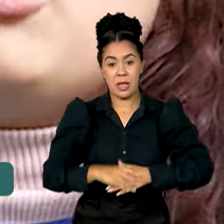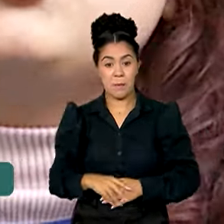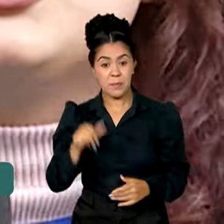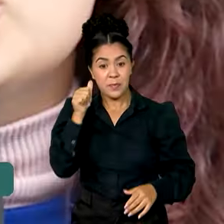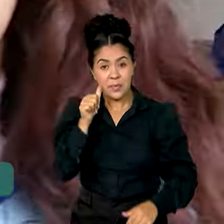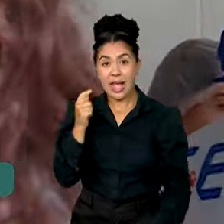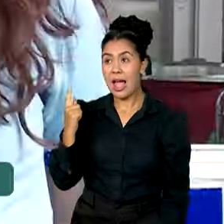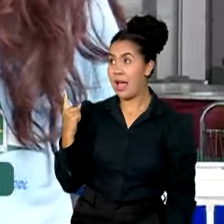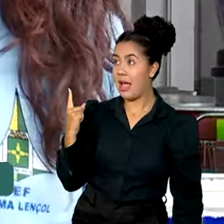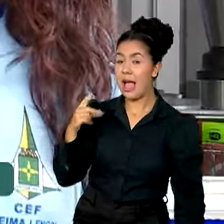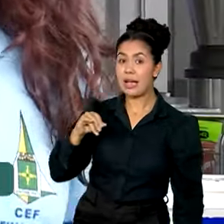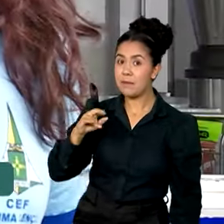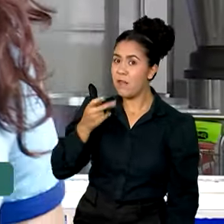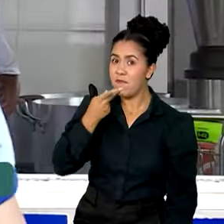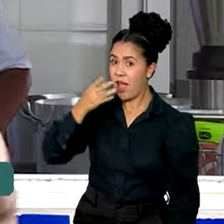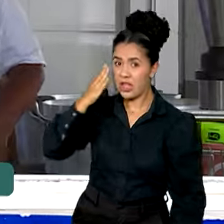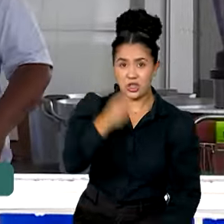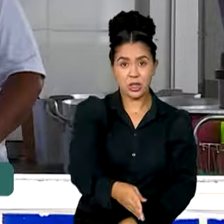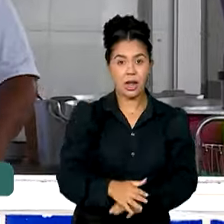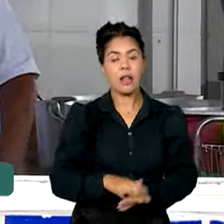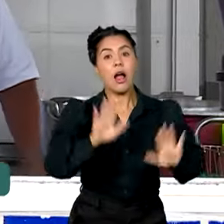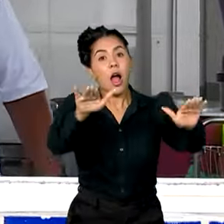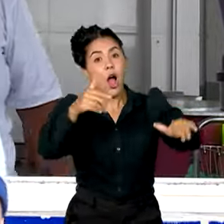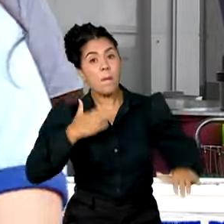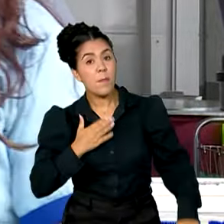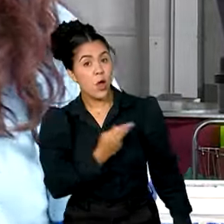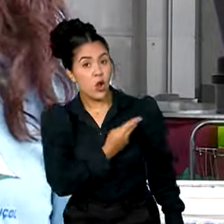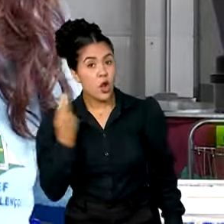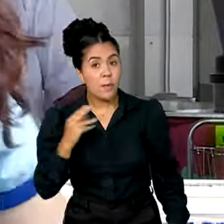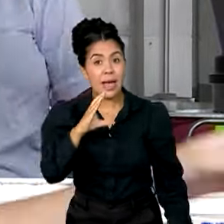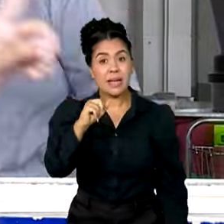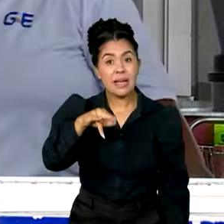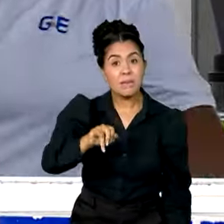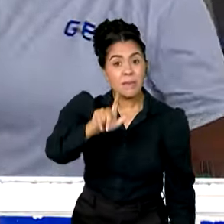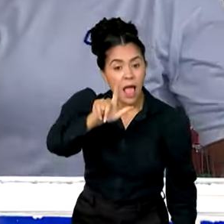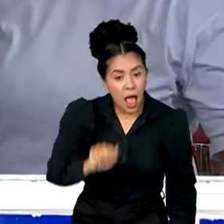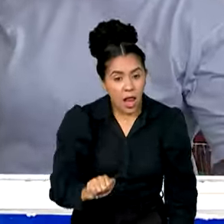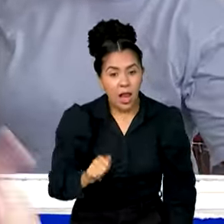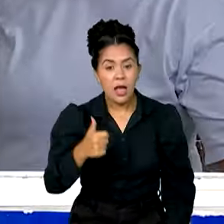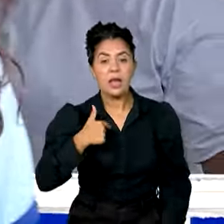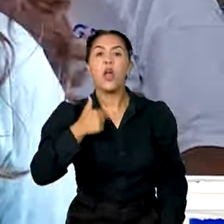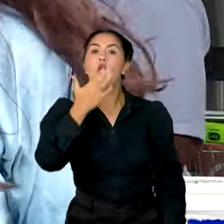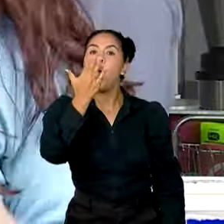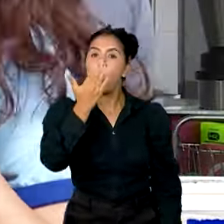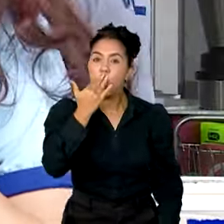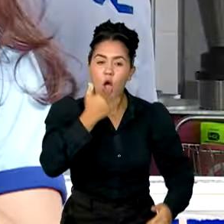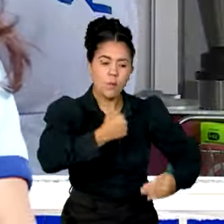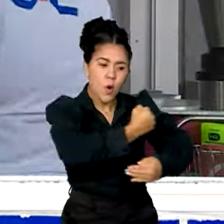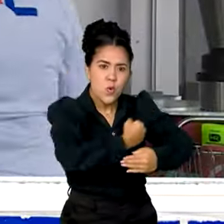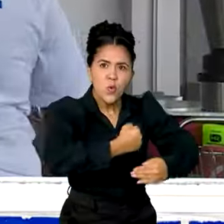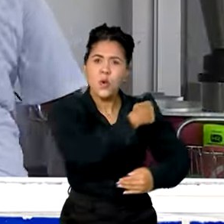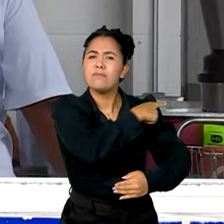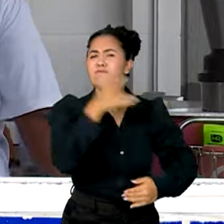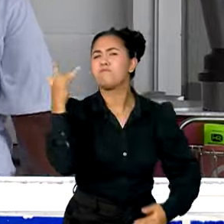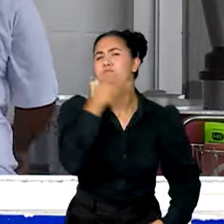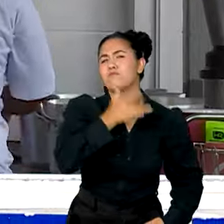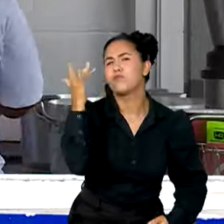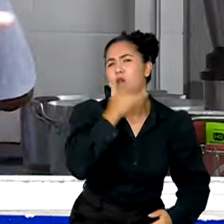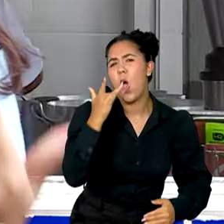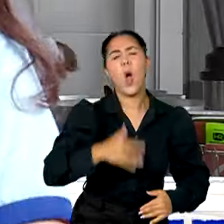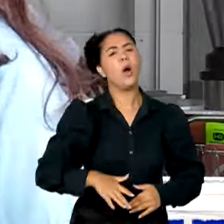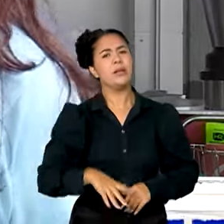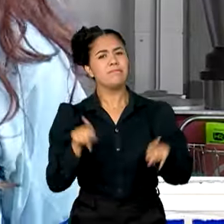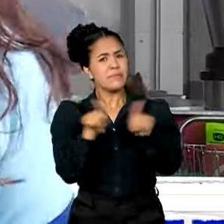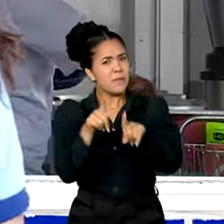papo é reto. Galera, meu nome é Camila, tá? Olha, como é uma comida das tinhas da cozinha ali, Muito boa, inclusive,